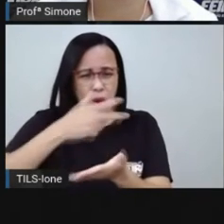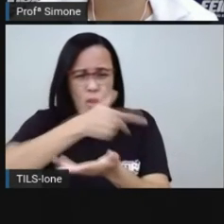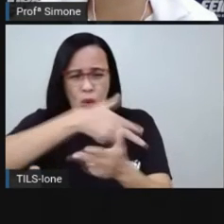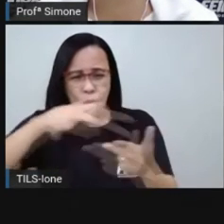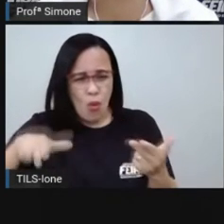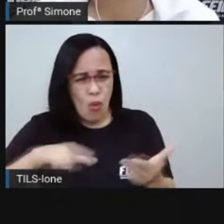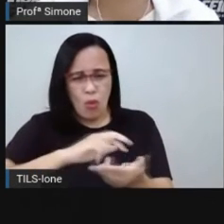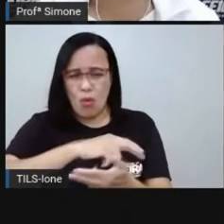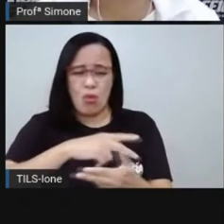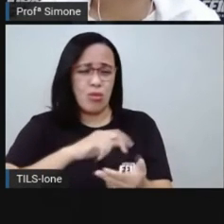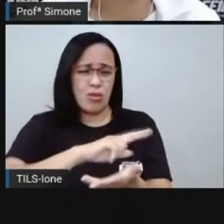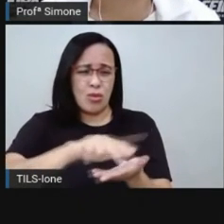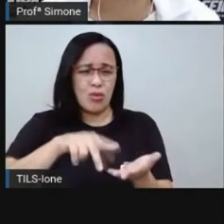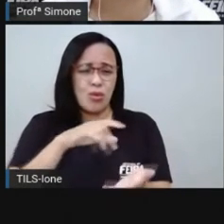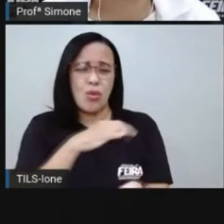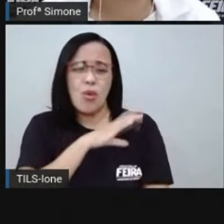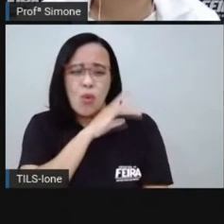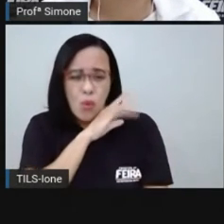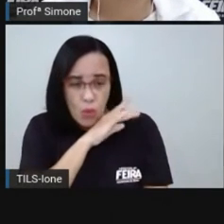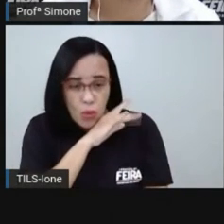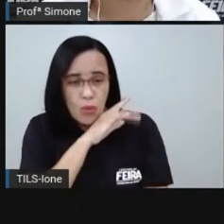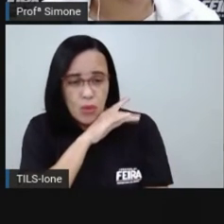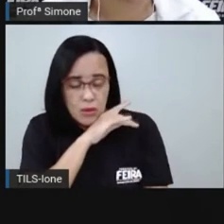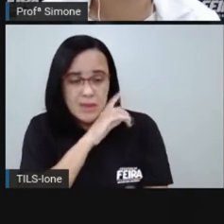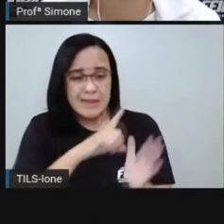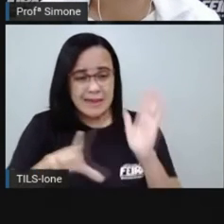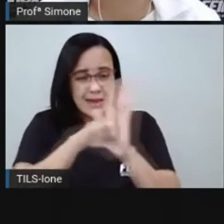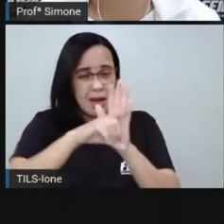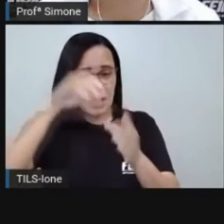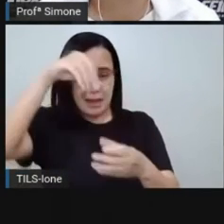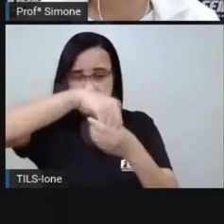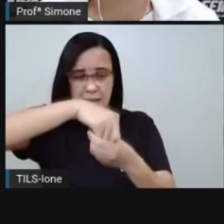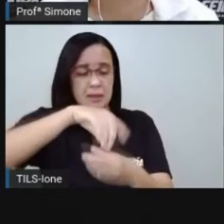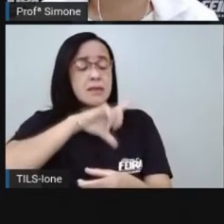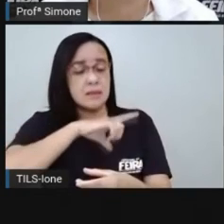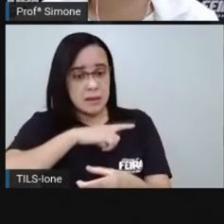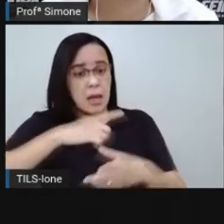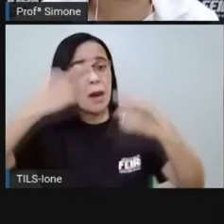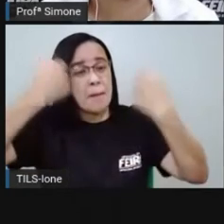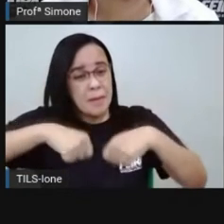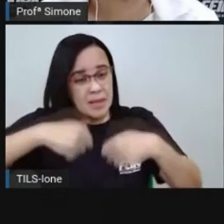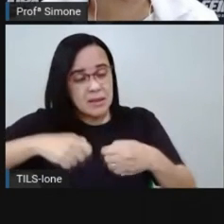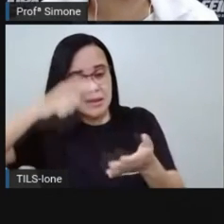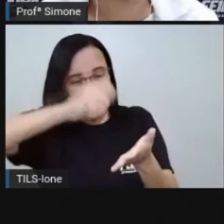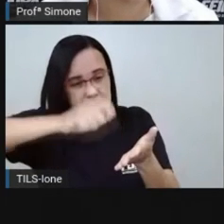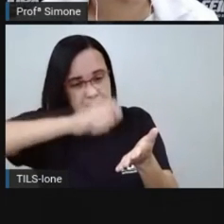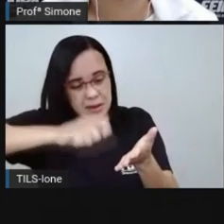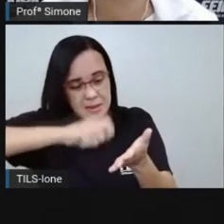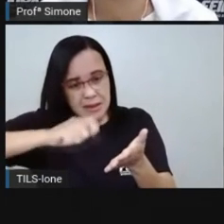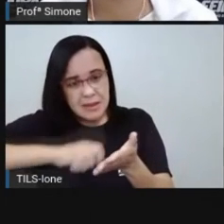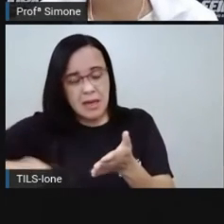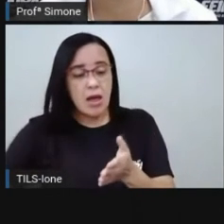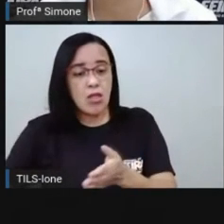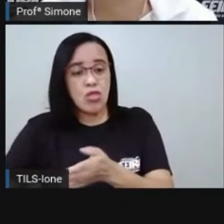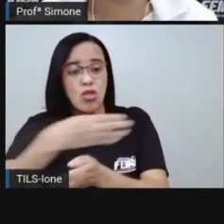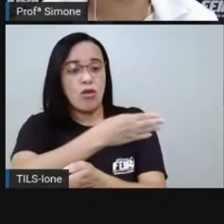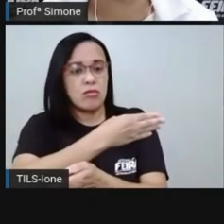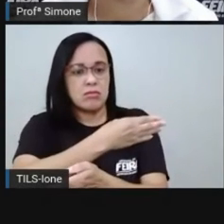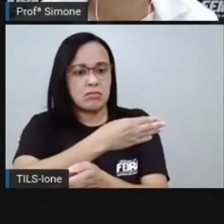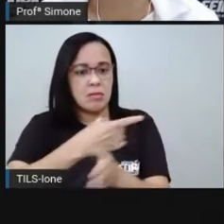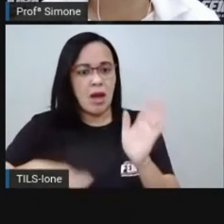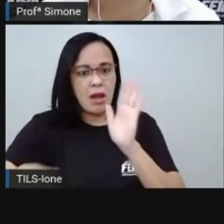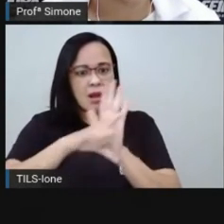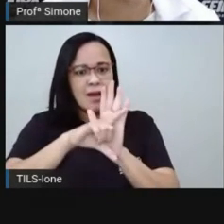nas leis por conta da ditadura civil-militar. Então, foi preciso escrever uma nova Constituição e, a partir